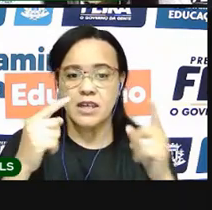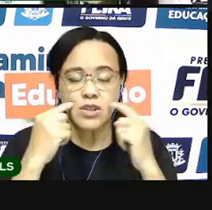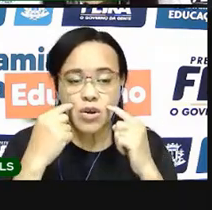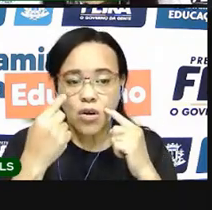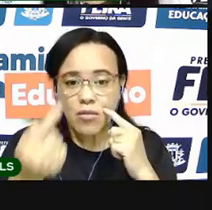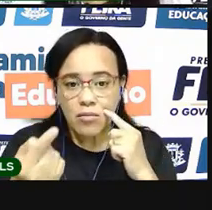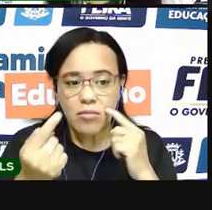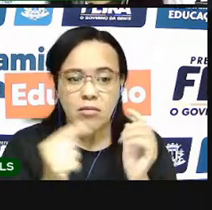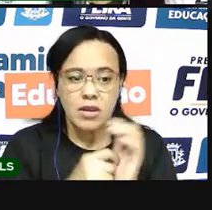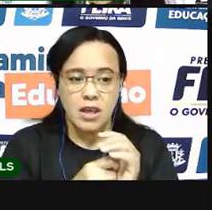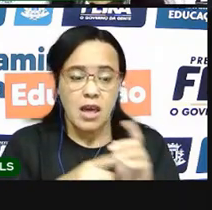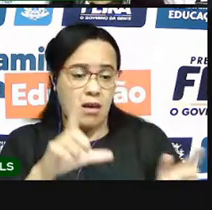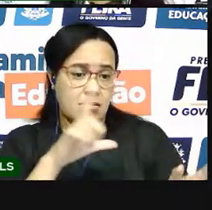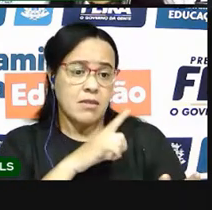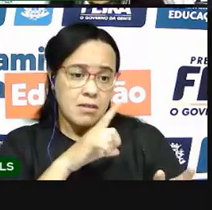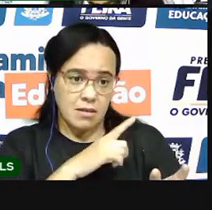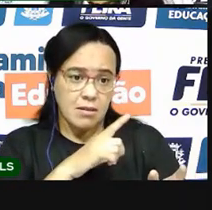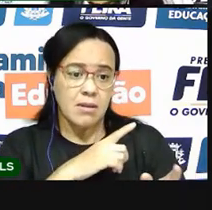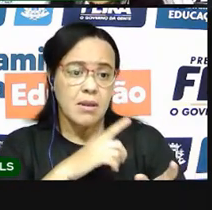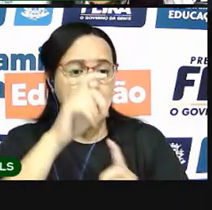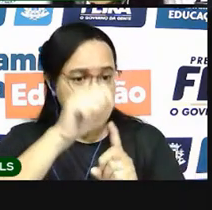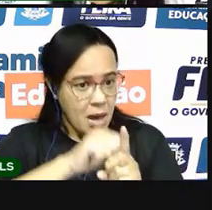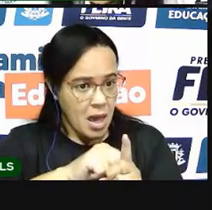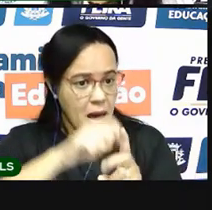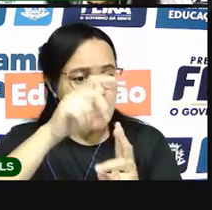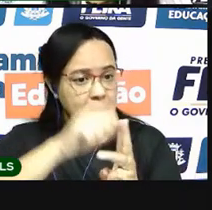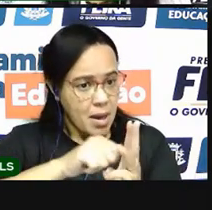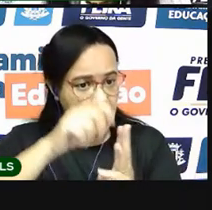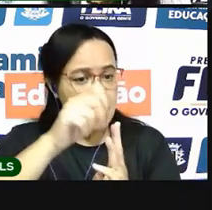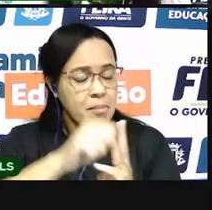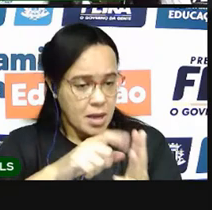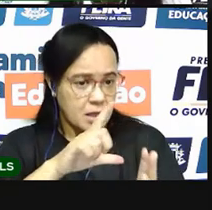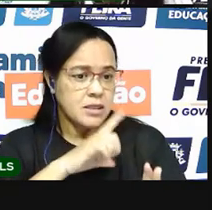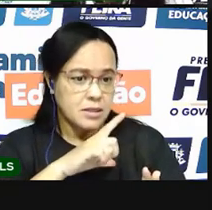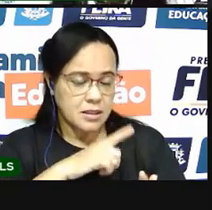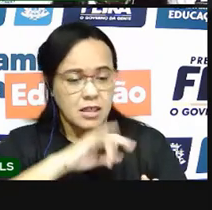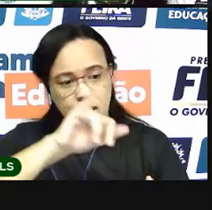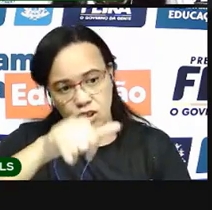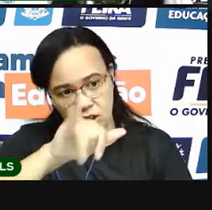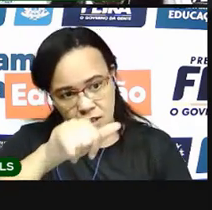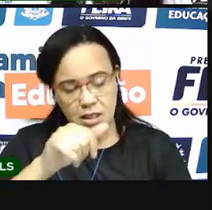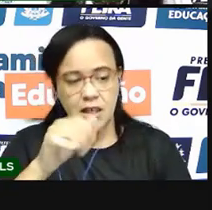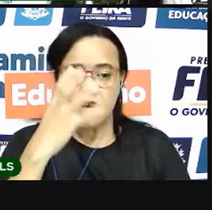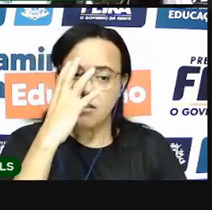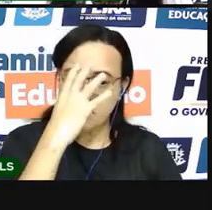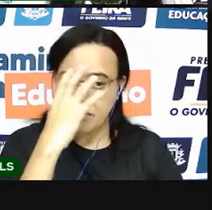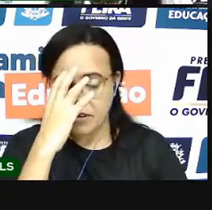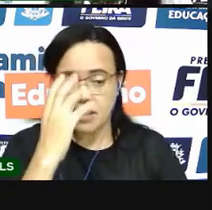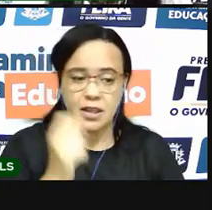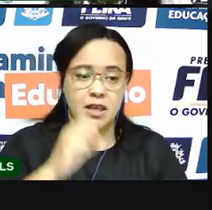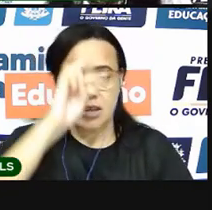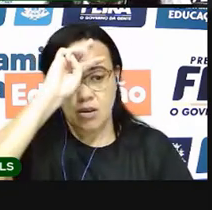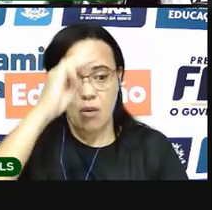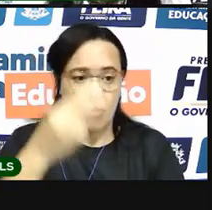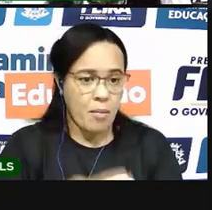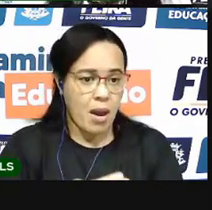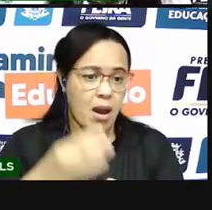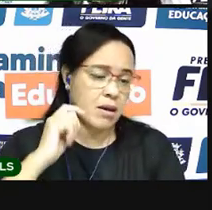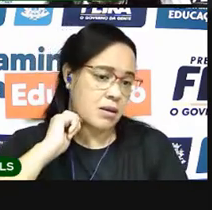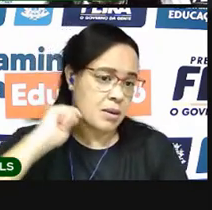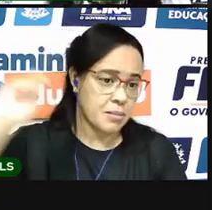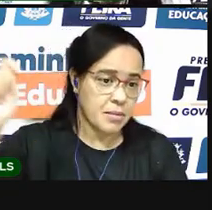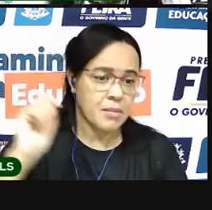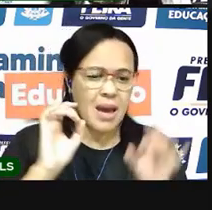que tem os meses como a gente tem. Janeiro, fevereiro, março, abril. Mas em cada